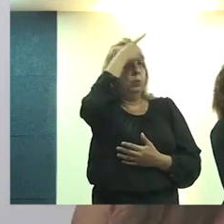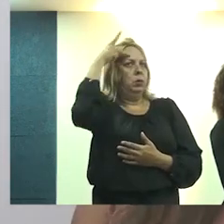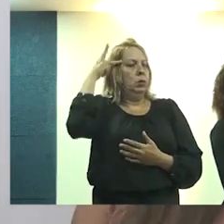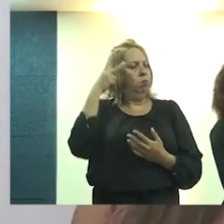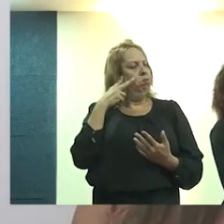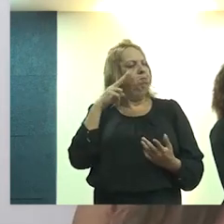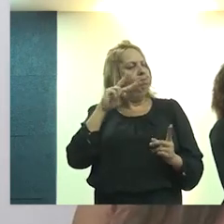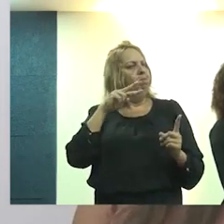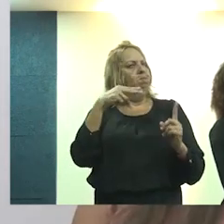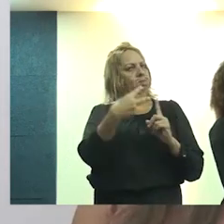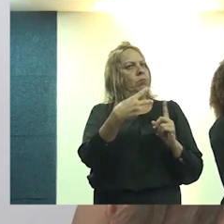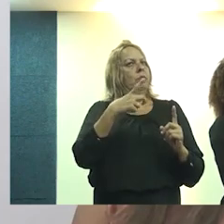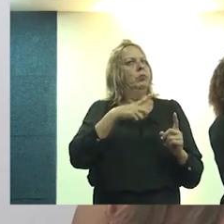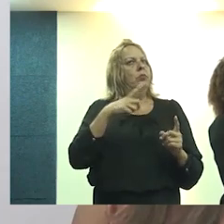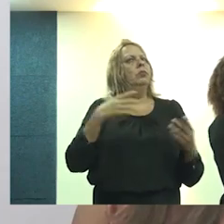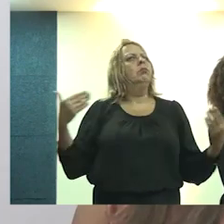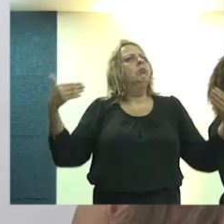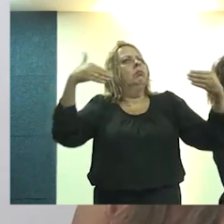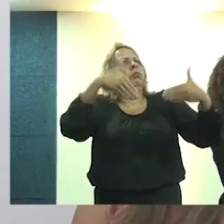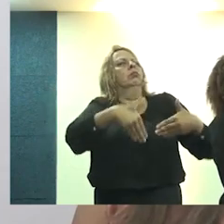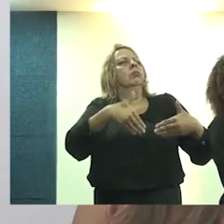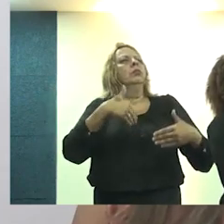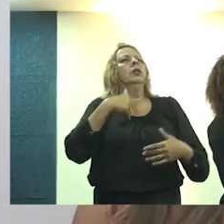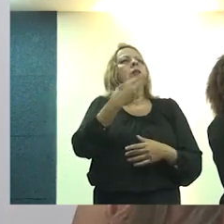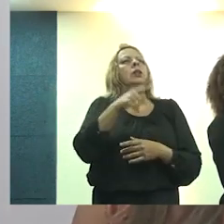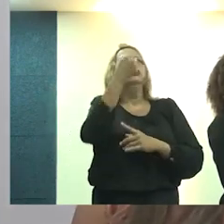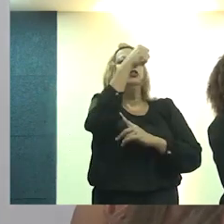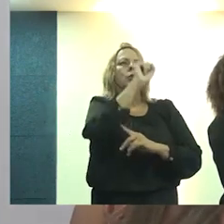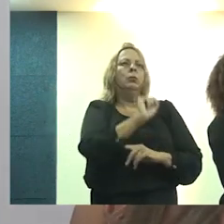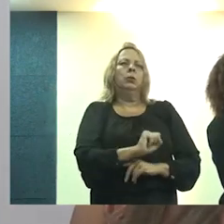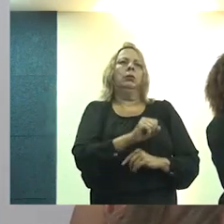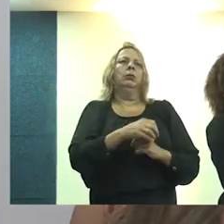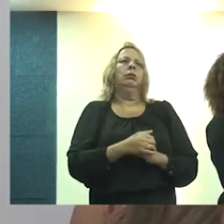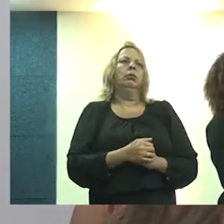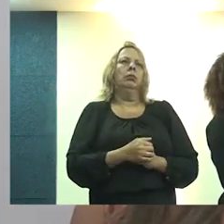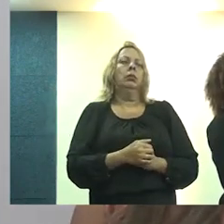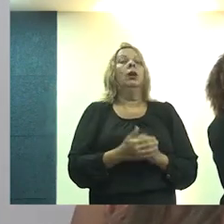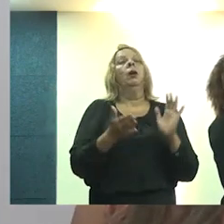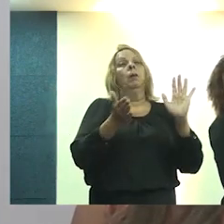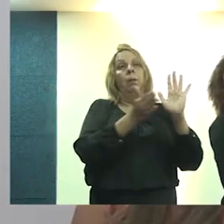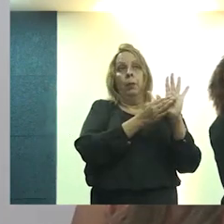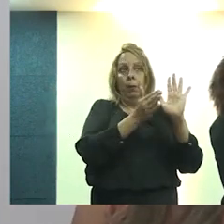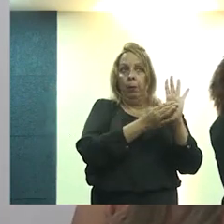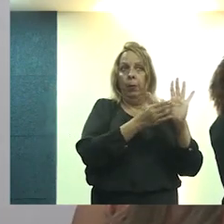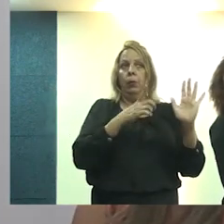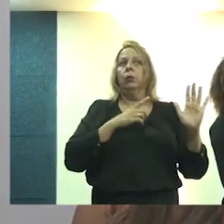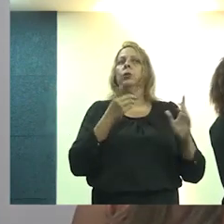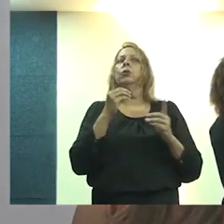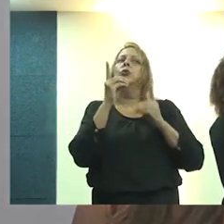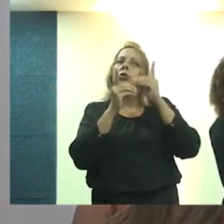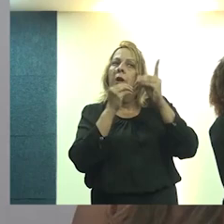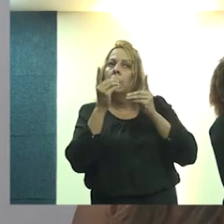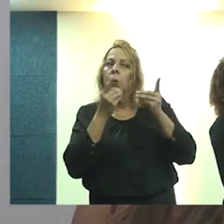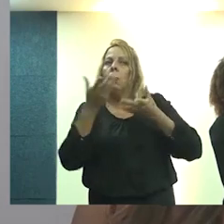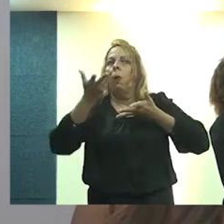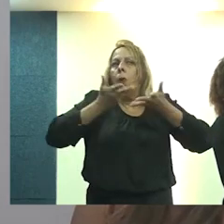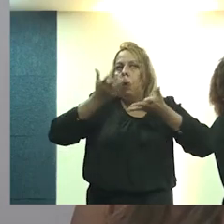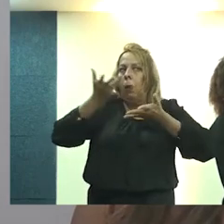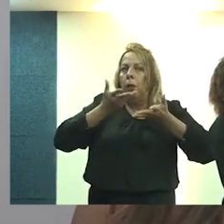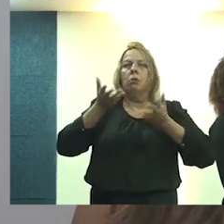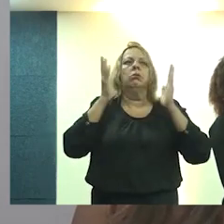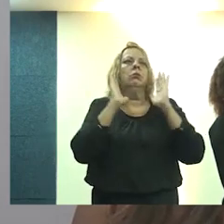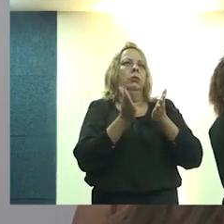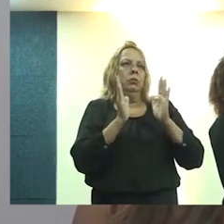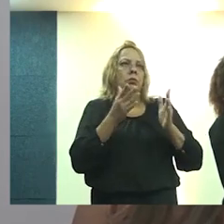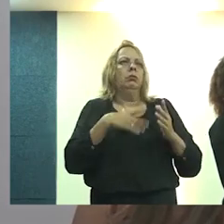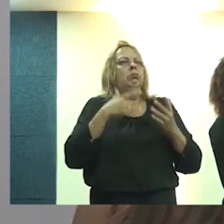todas que vieram a Sergipe, está propondo um diálogo, já fomos